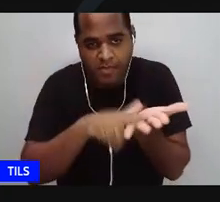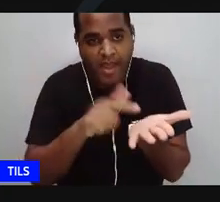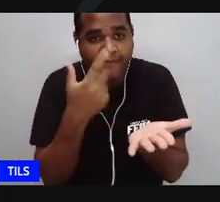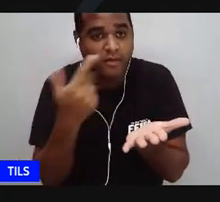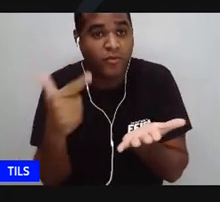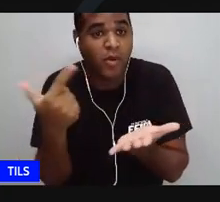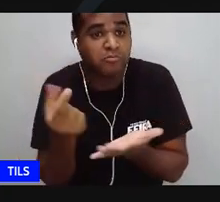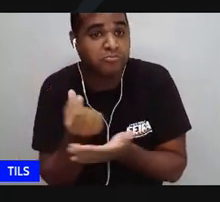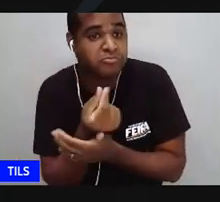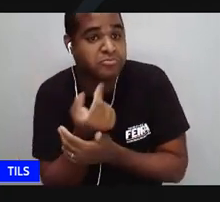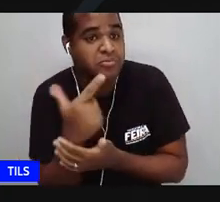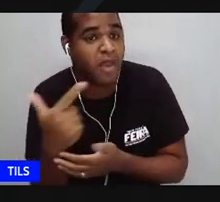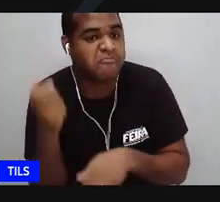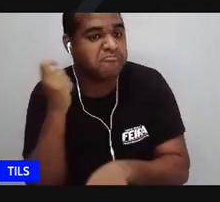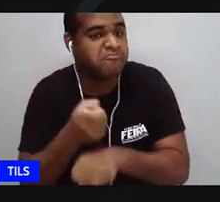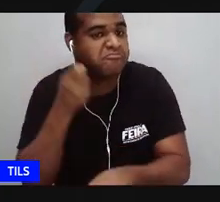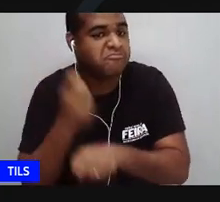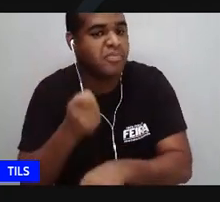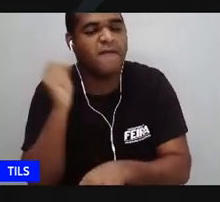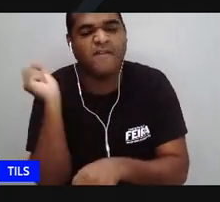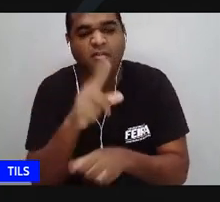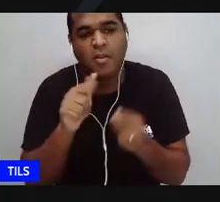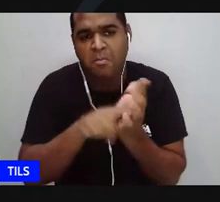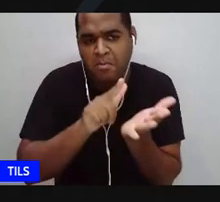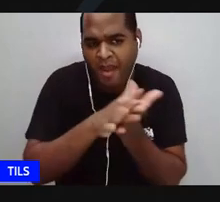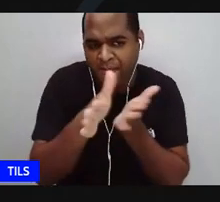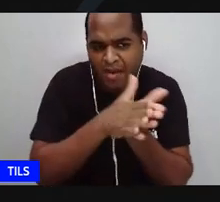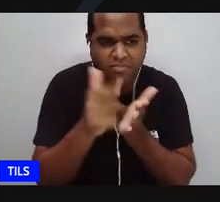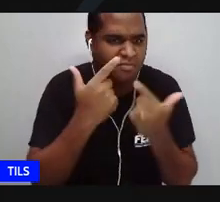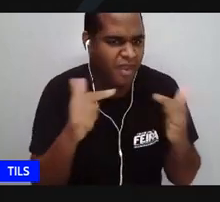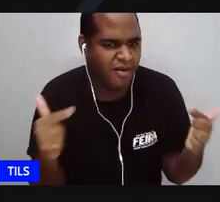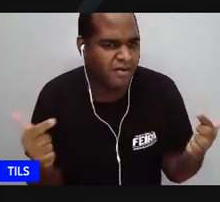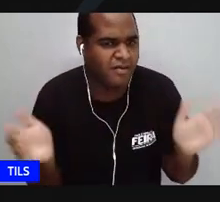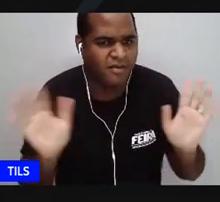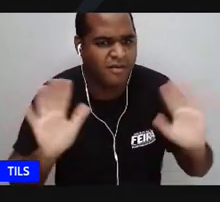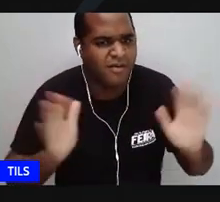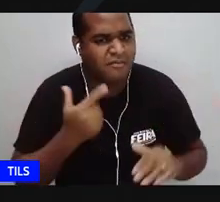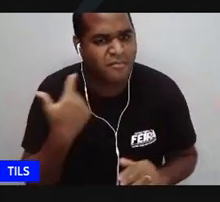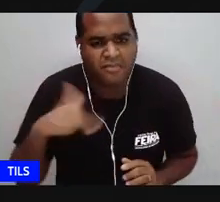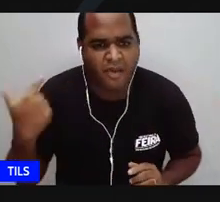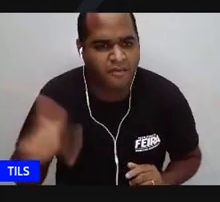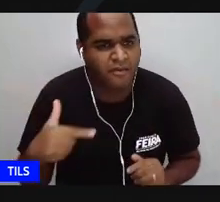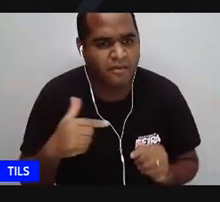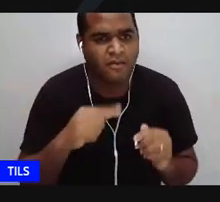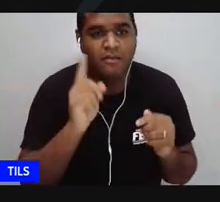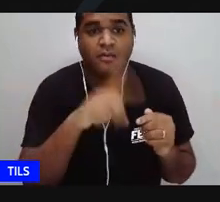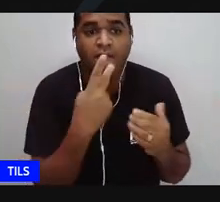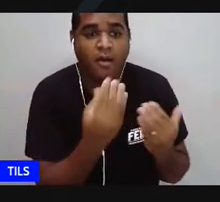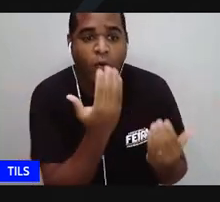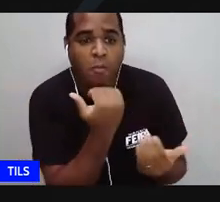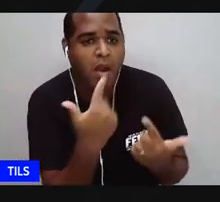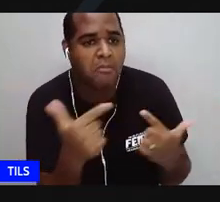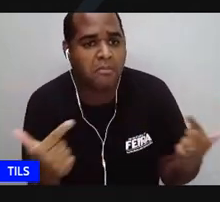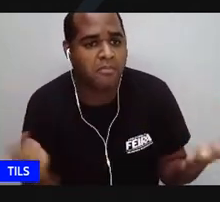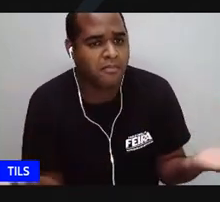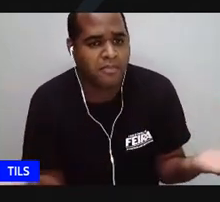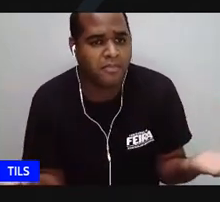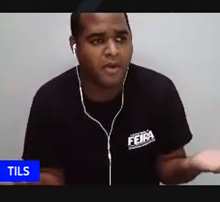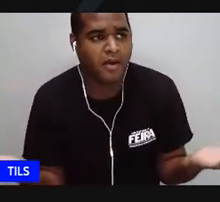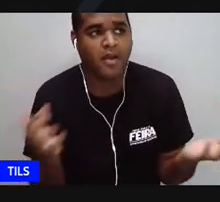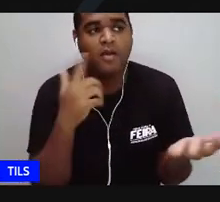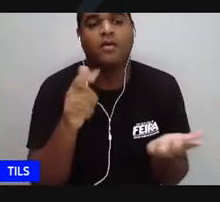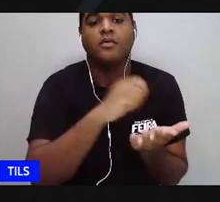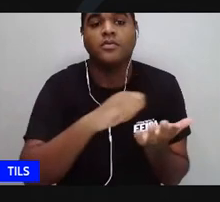não tinha dinheiro para comprar caderno, para comprar papel, para comprar... Ela não tinha dinheiro para nada disso, o dinheiro mandava para comer. E quando ela escrevia